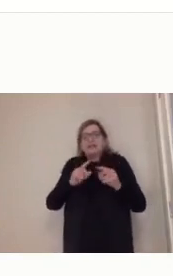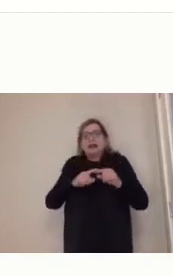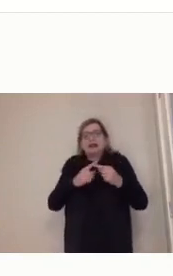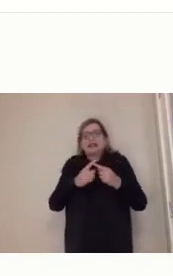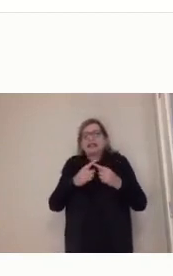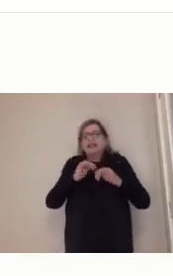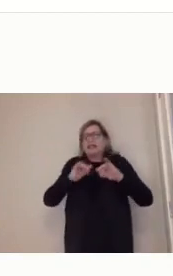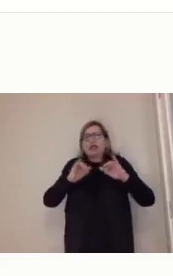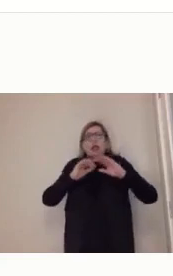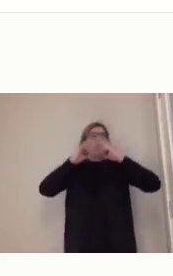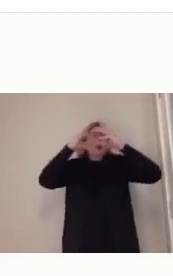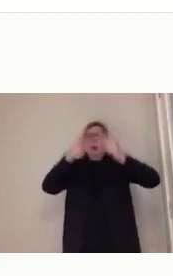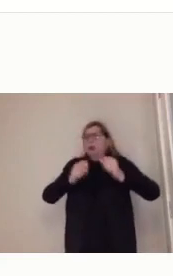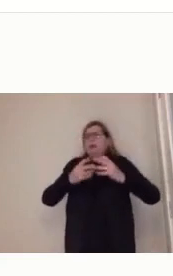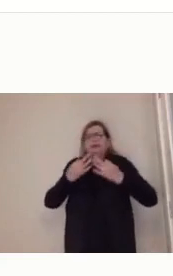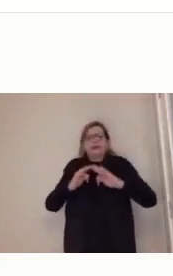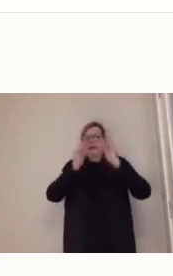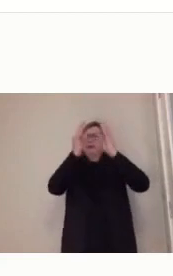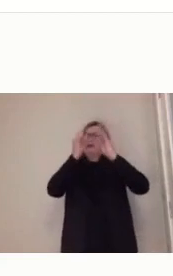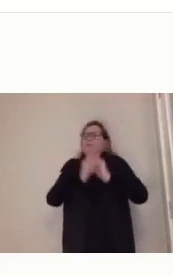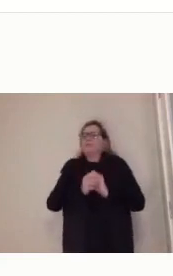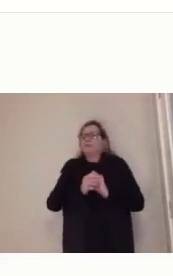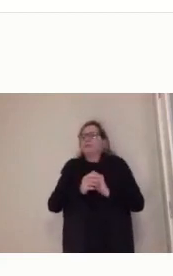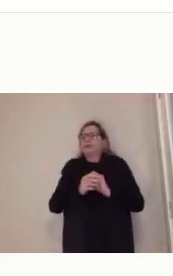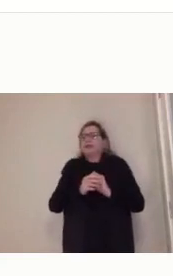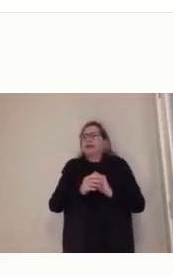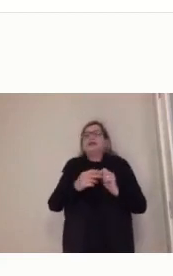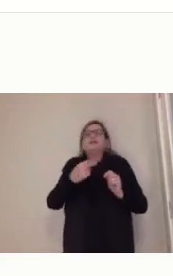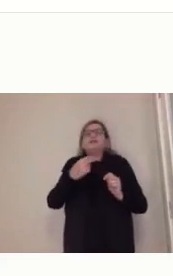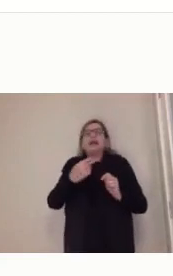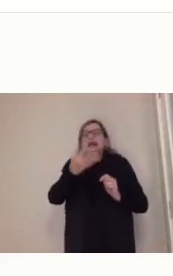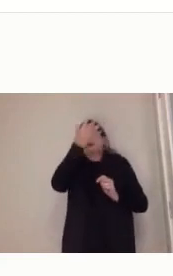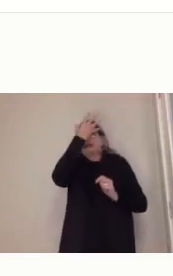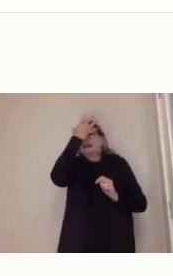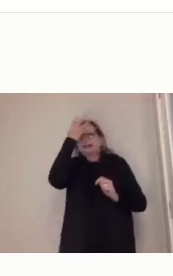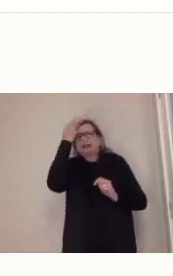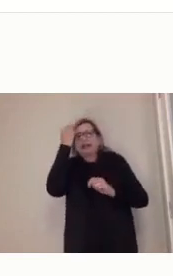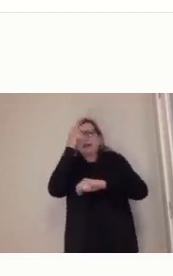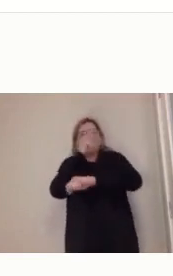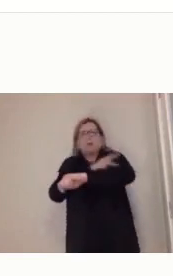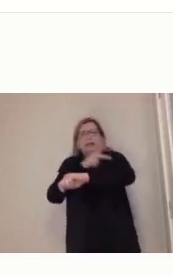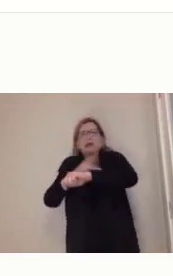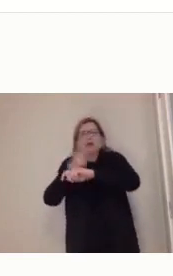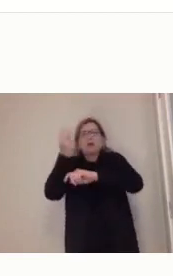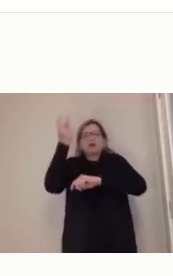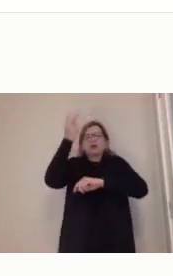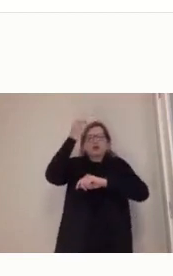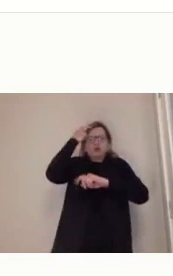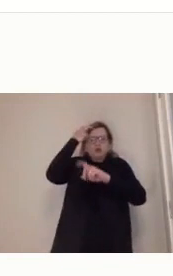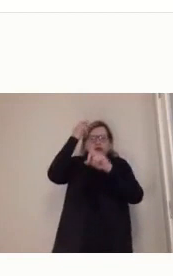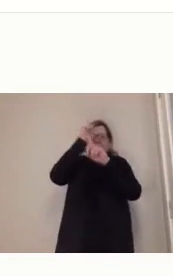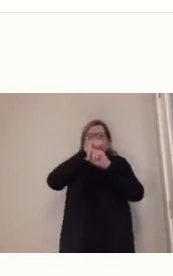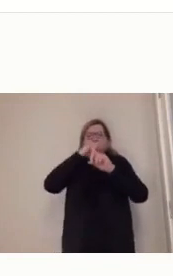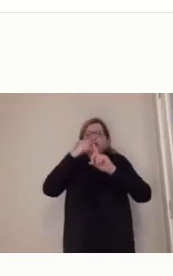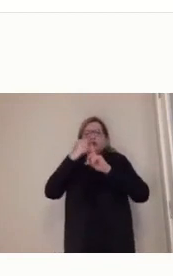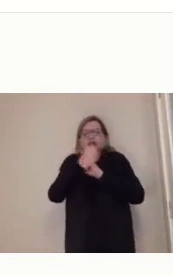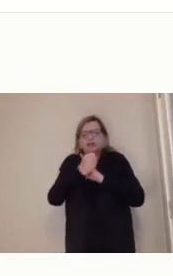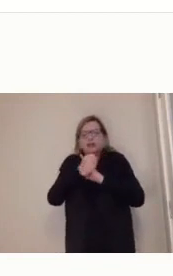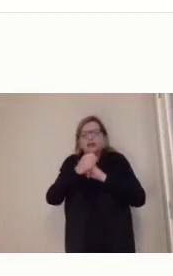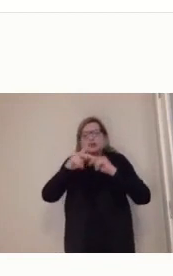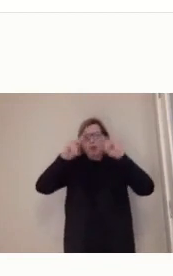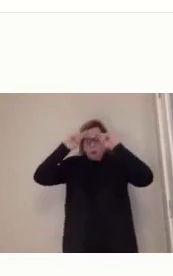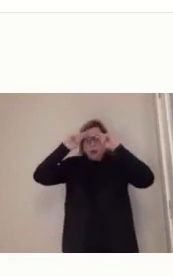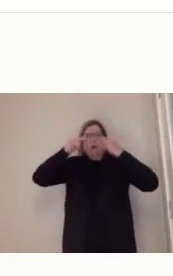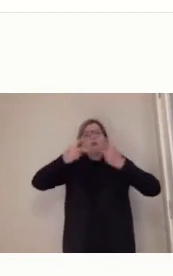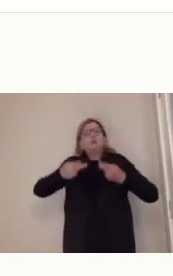cultural, social, a dimensão do humano, nós vamos viver um novo tecnicismo em que a técnica só por